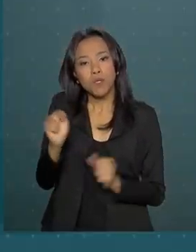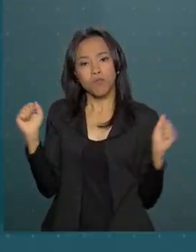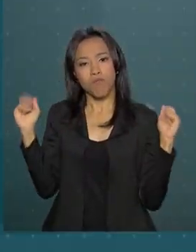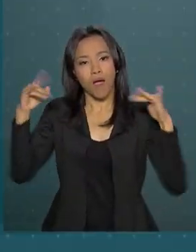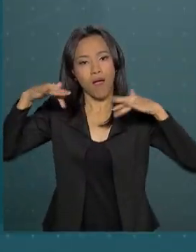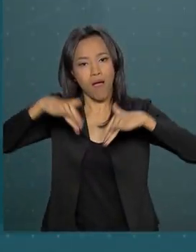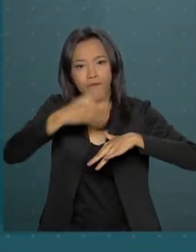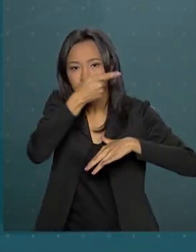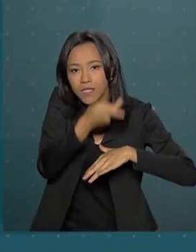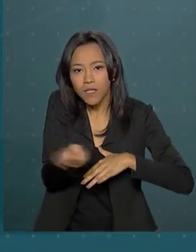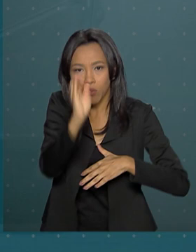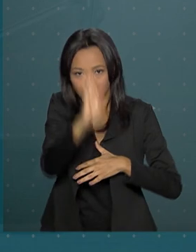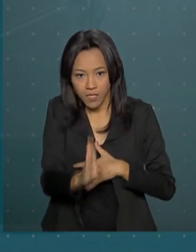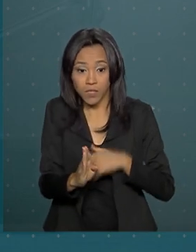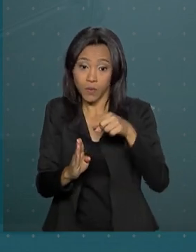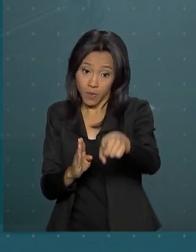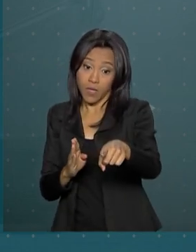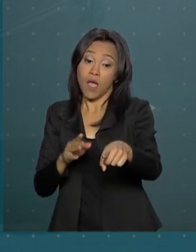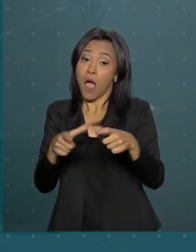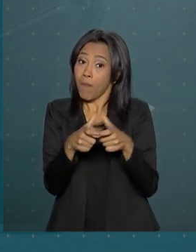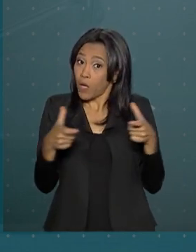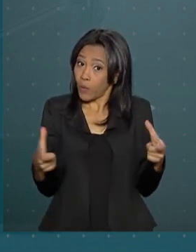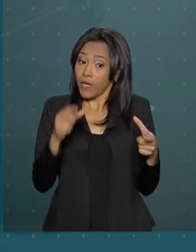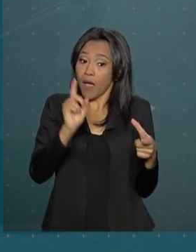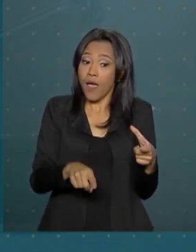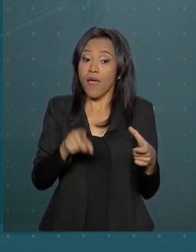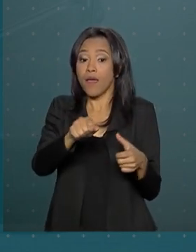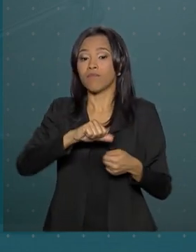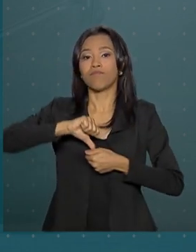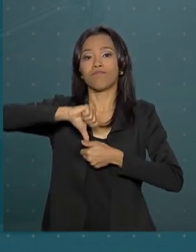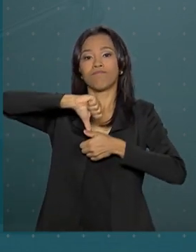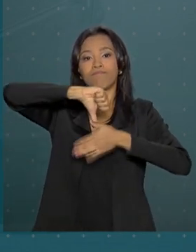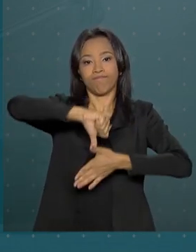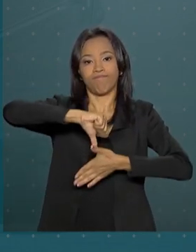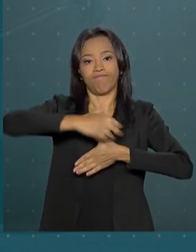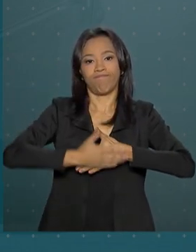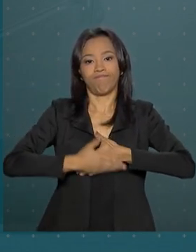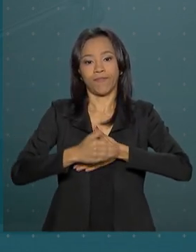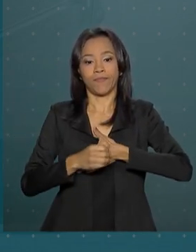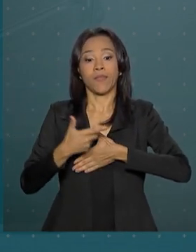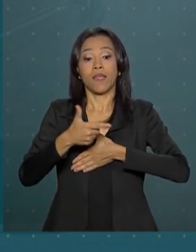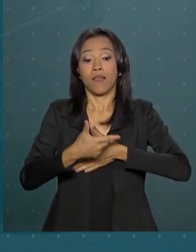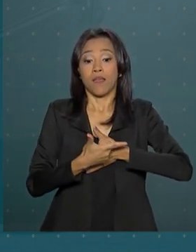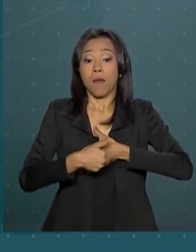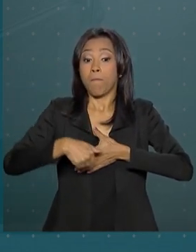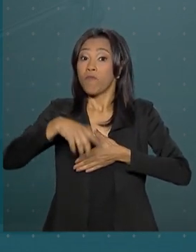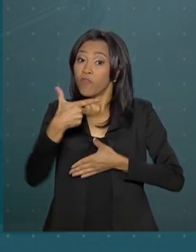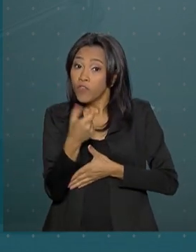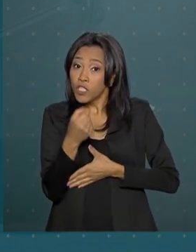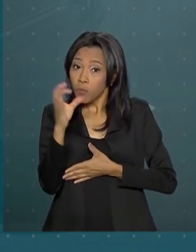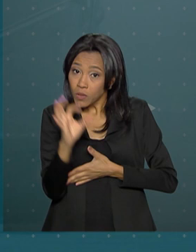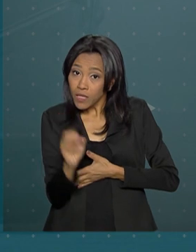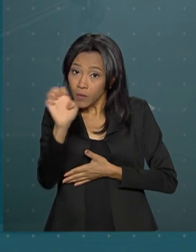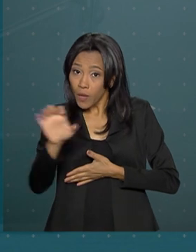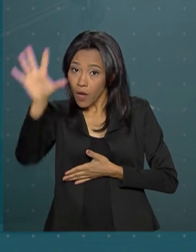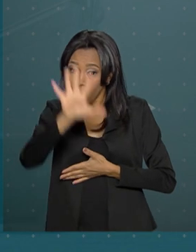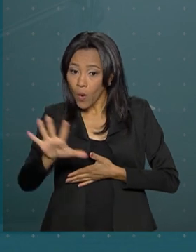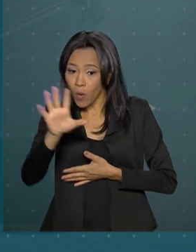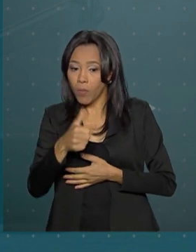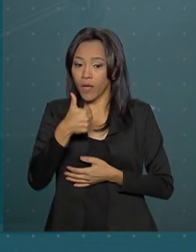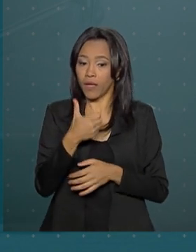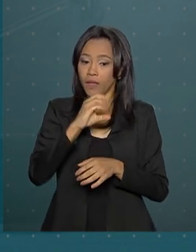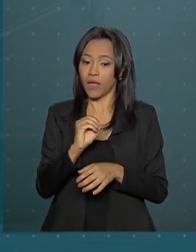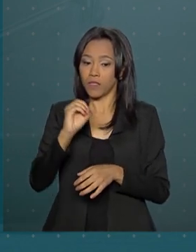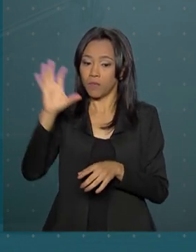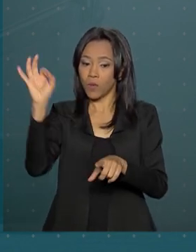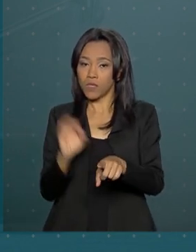maioria dos estrangeiros que vêm ao Brasil são da América do Sul. 20% são europeus e 10% são norte